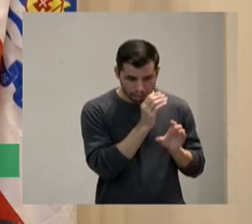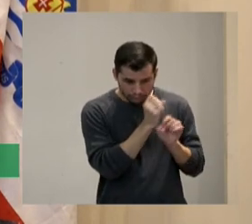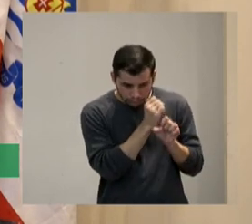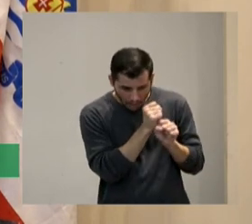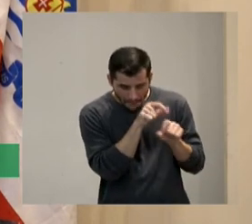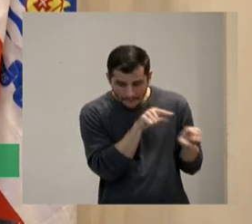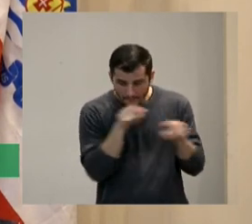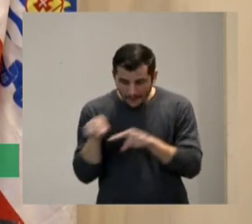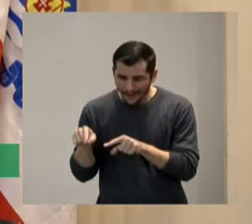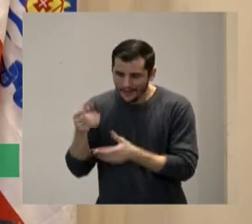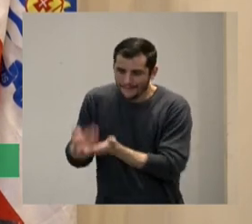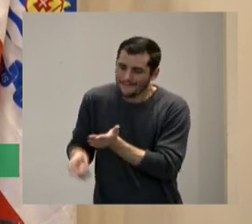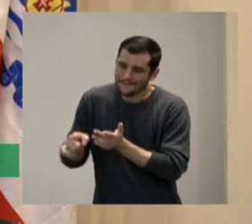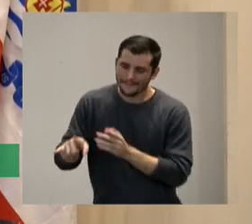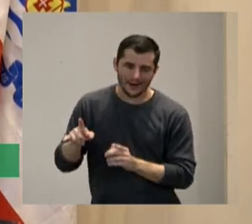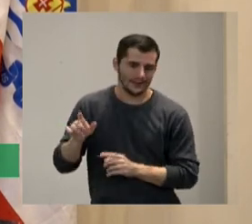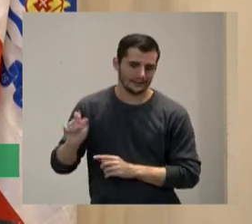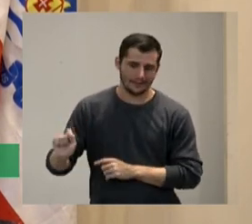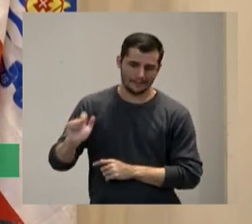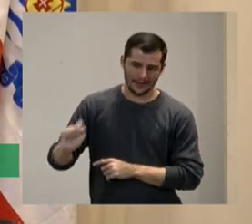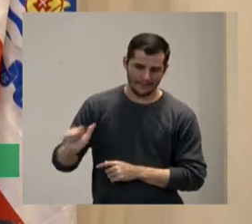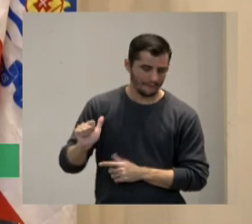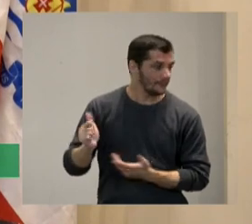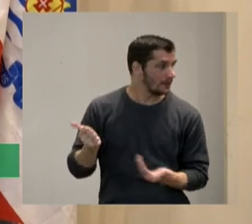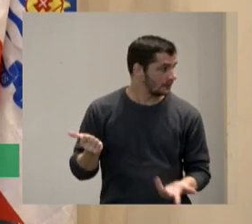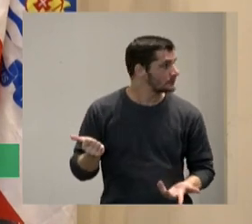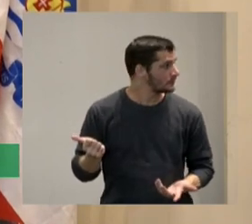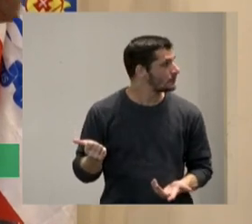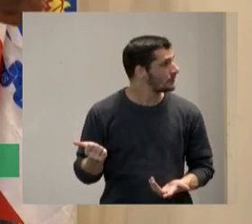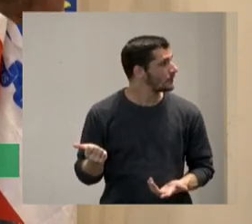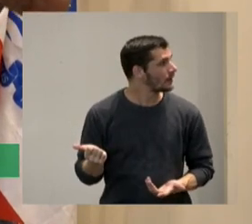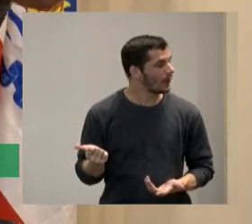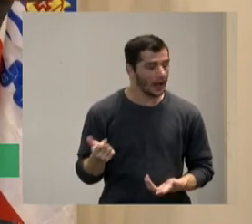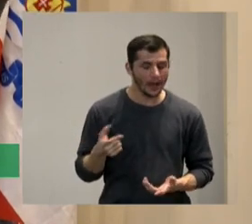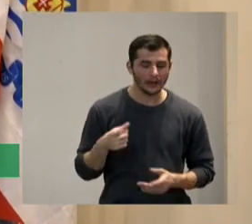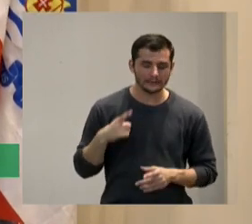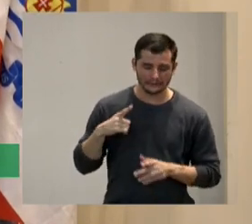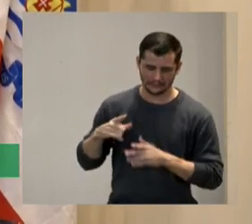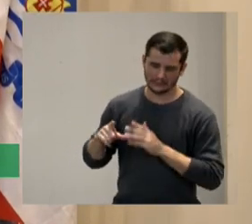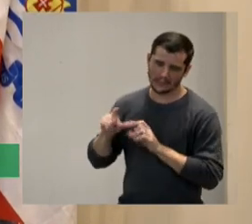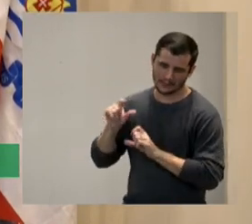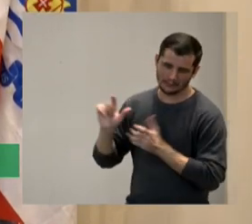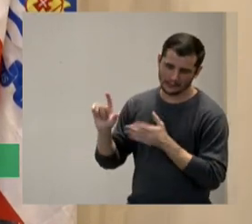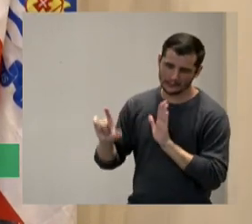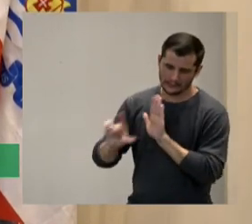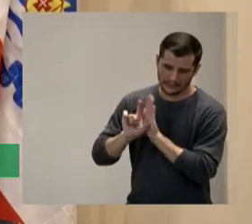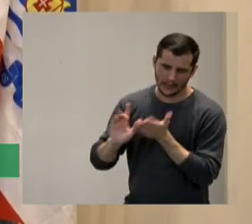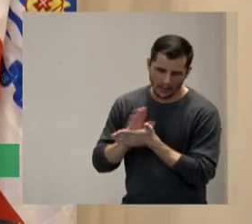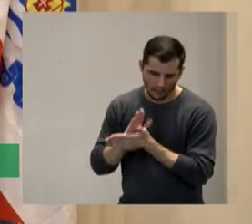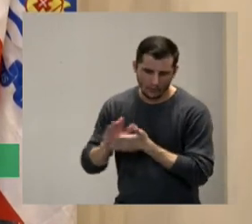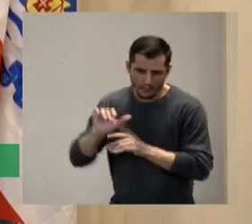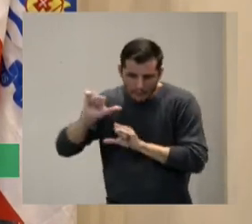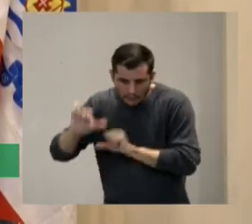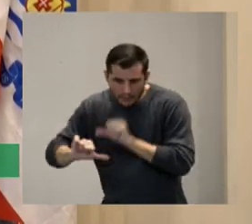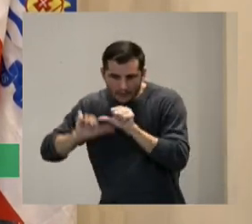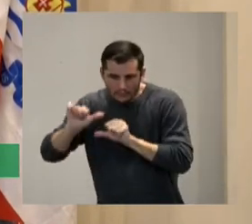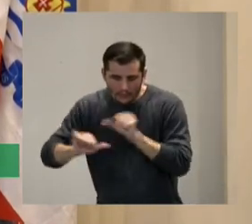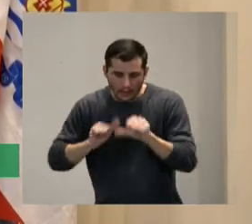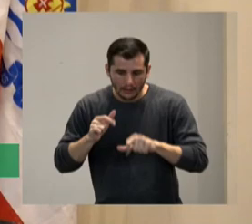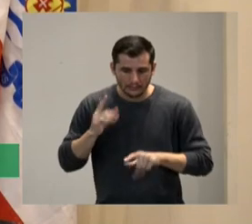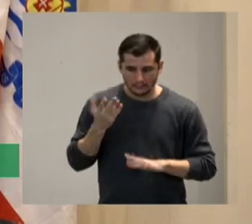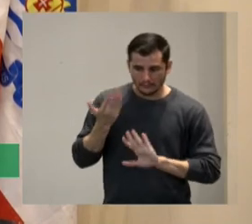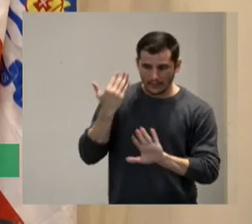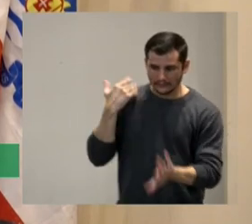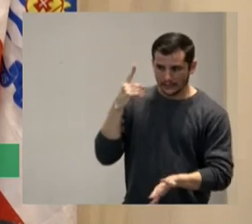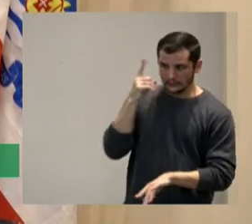depois pra reconquistar era uma parece que mudou isso volto a dizer esse estudo é de 2022 era uma dificuldade pra conseguir